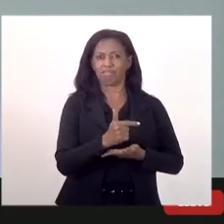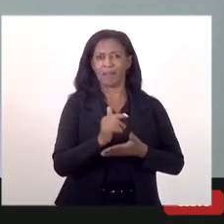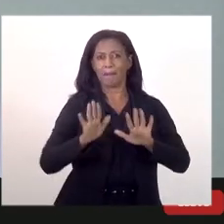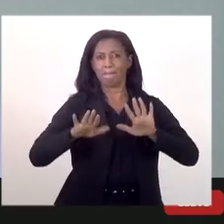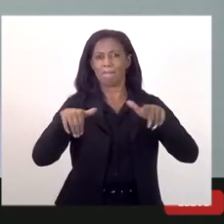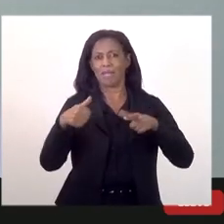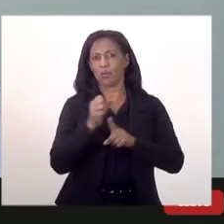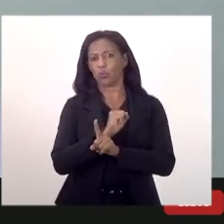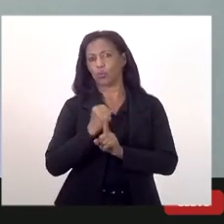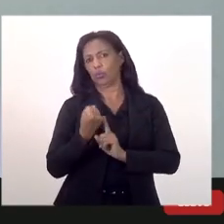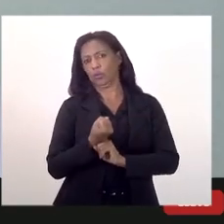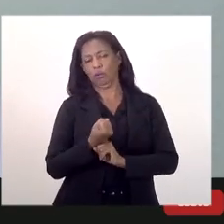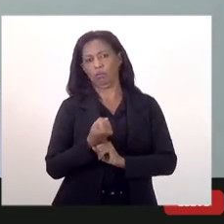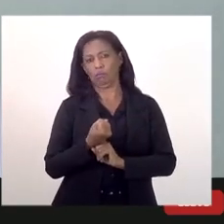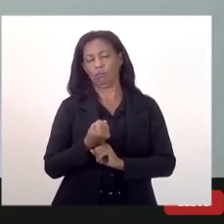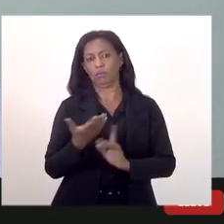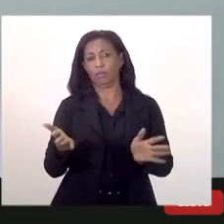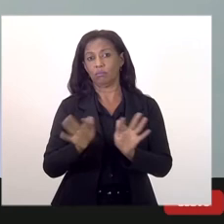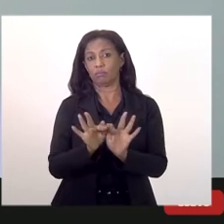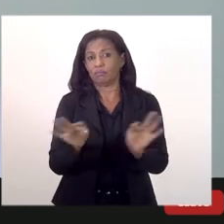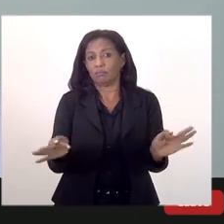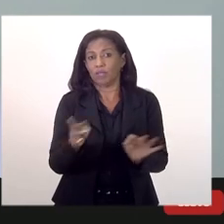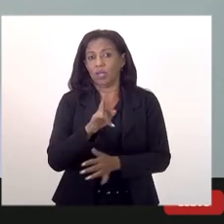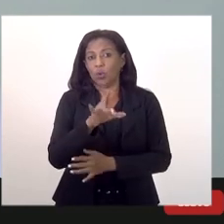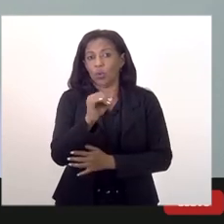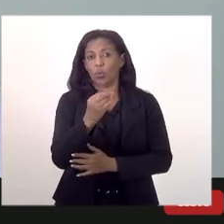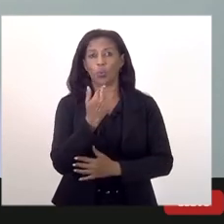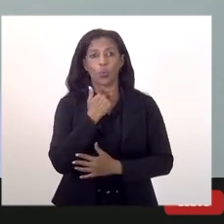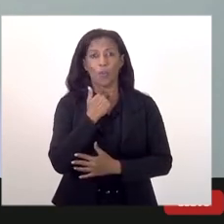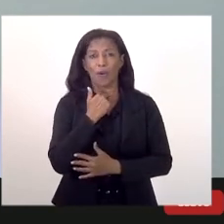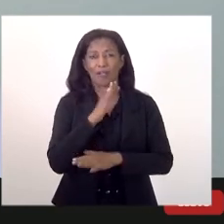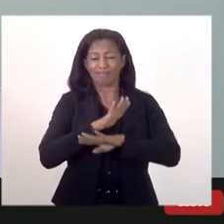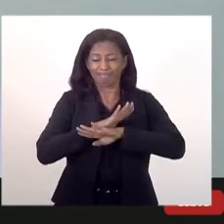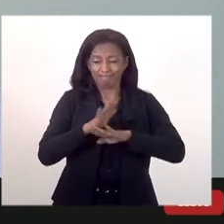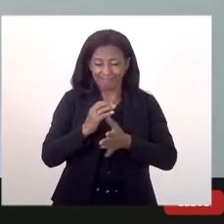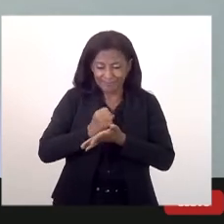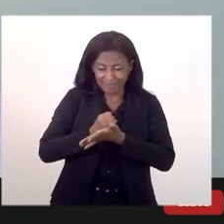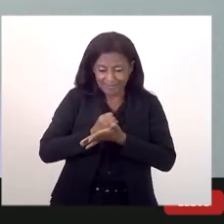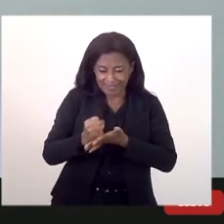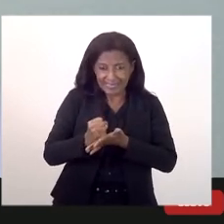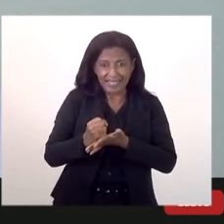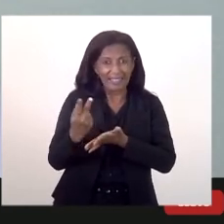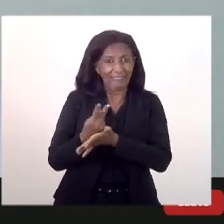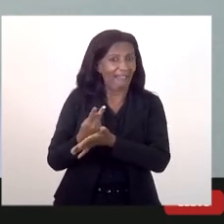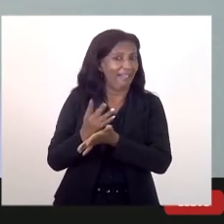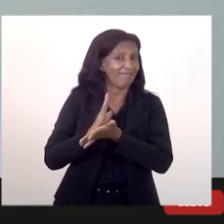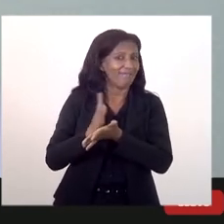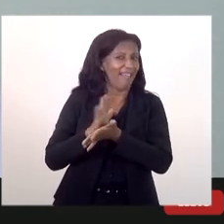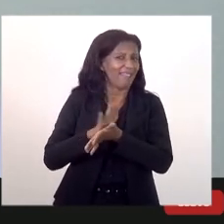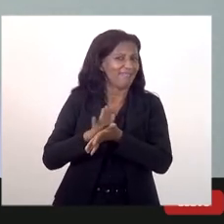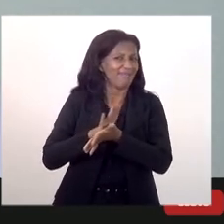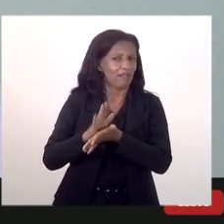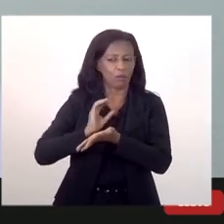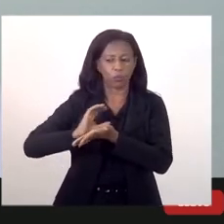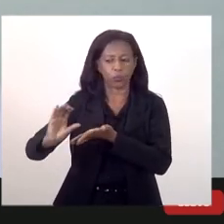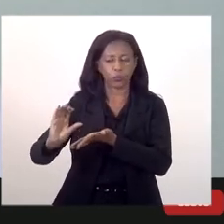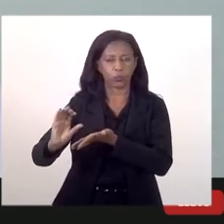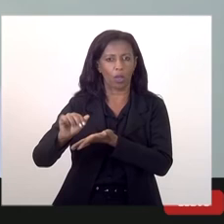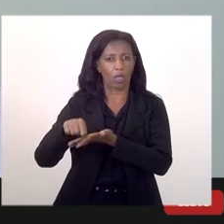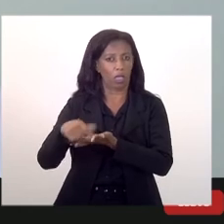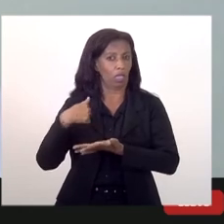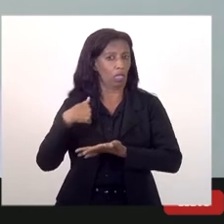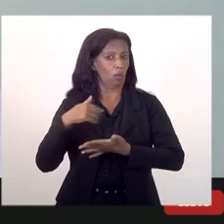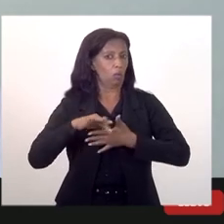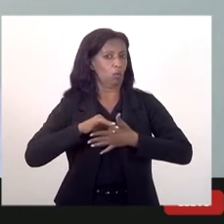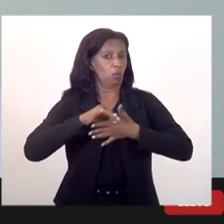social então simplesmente o Rio de Janeiro não pode mais errar aonde investir e aí como representante